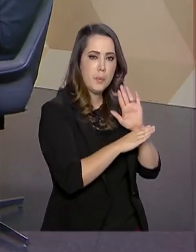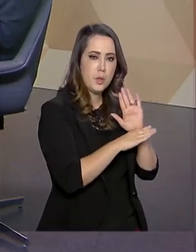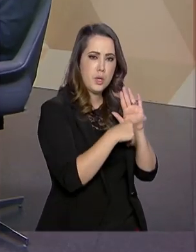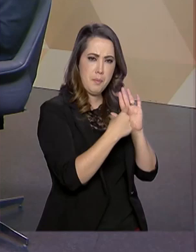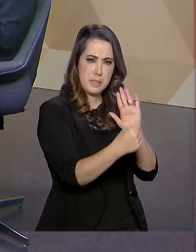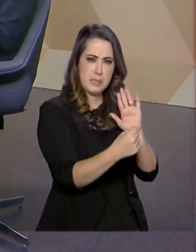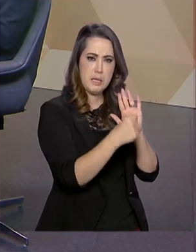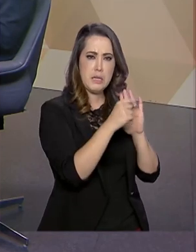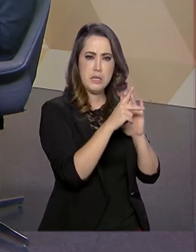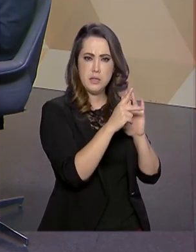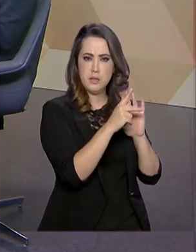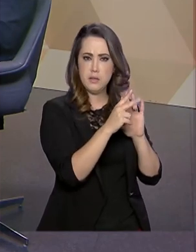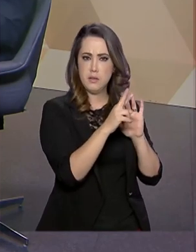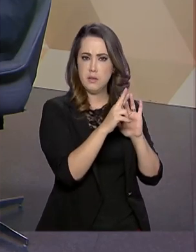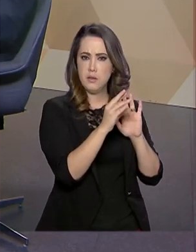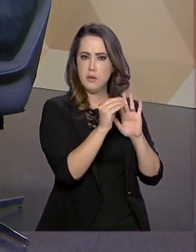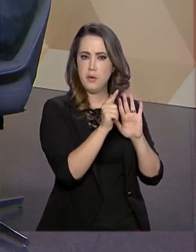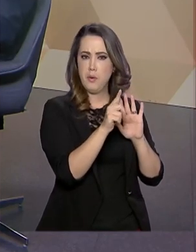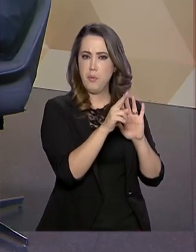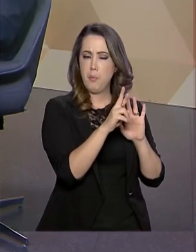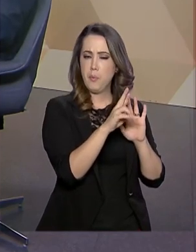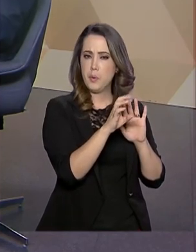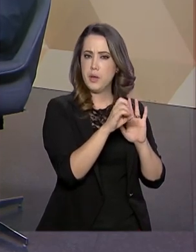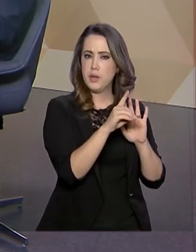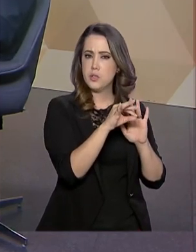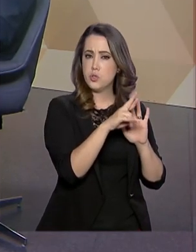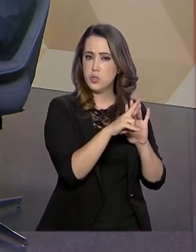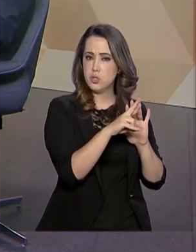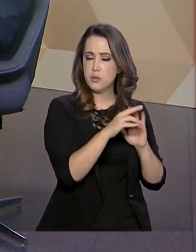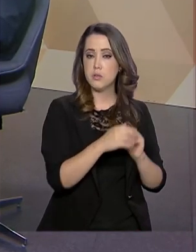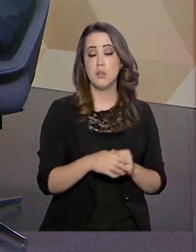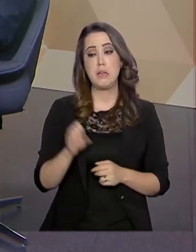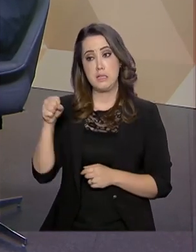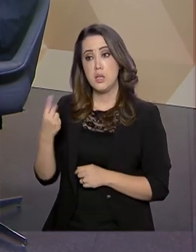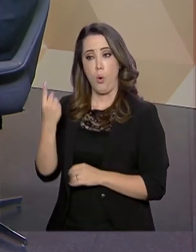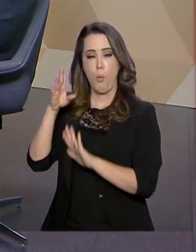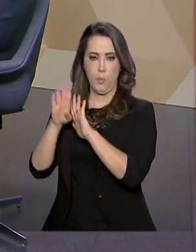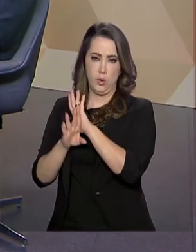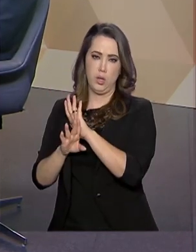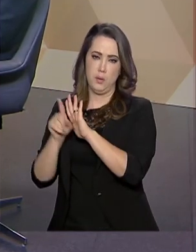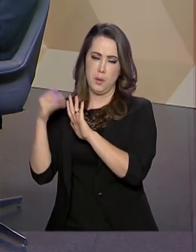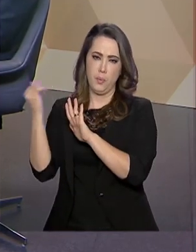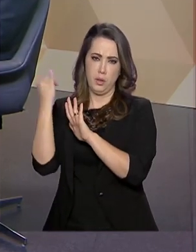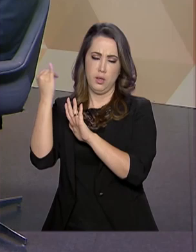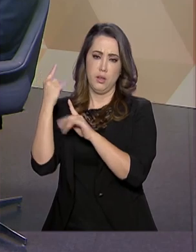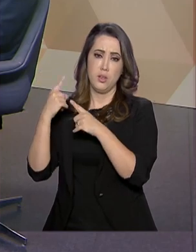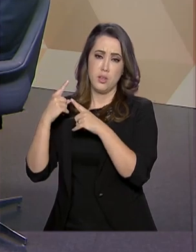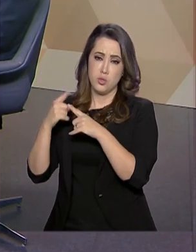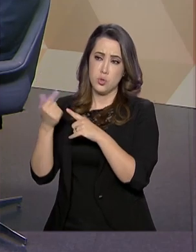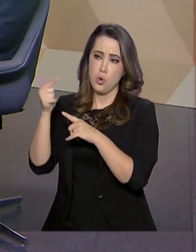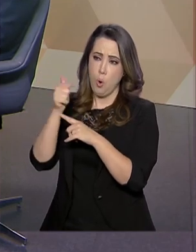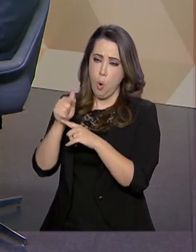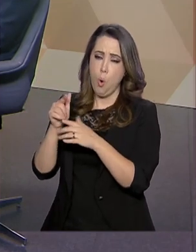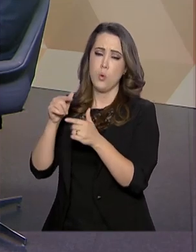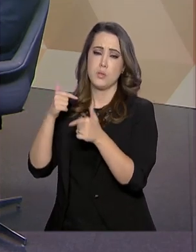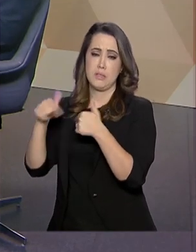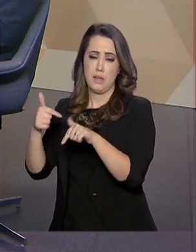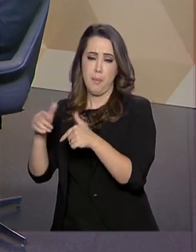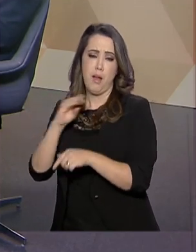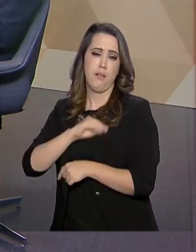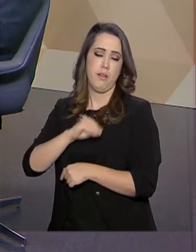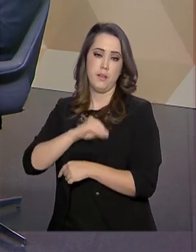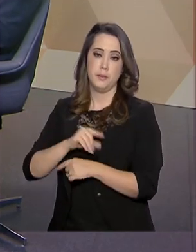de saída, uma delas é o Progredir. A outra são políticas de geração de emprego e renda. O Progredir é importante porque é disso que falei antes.